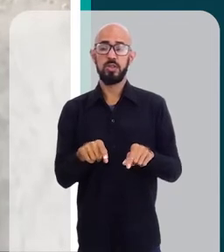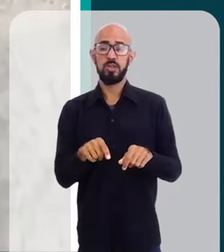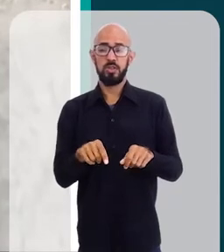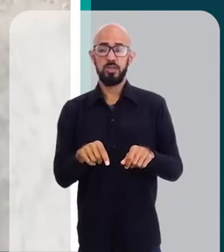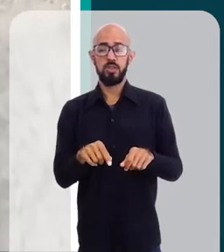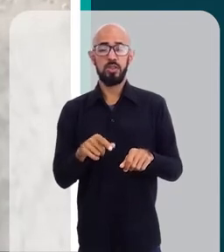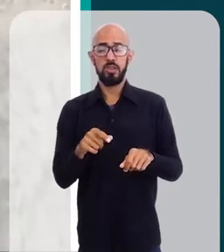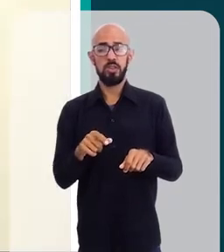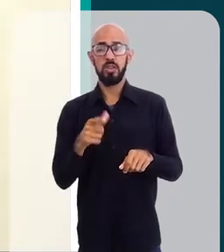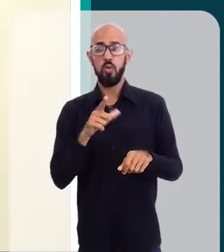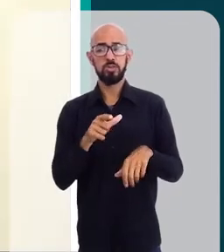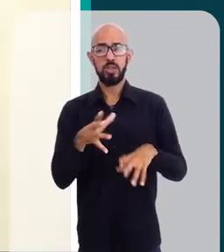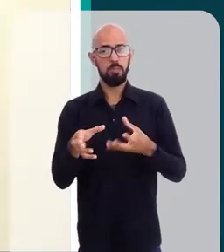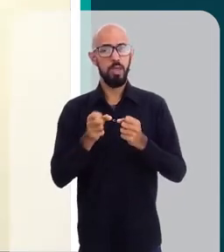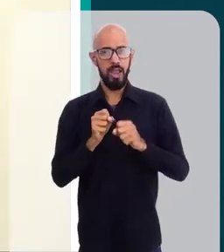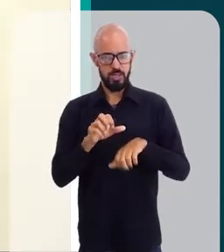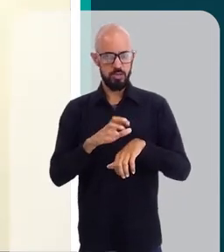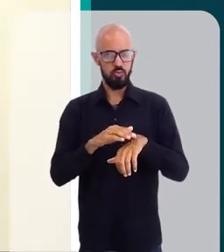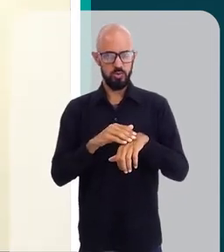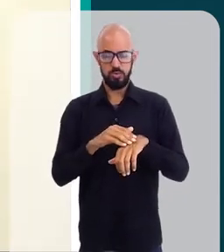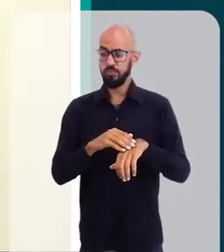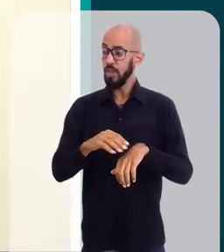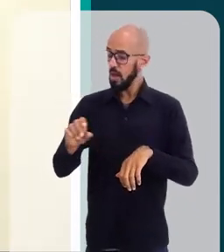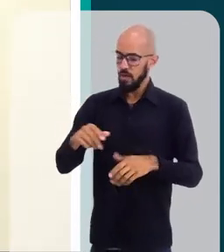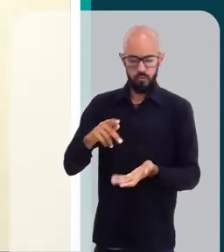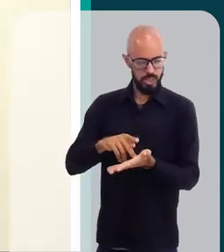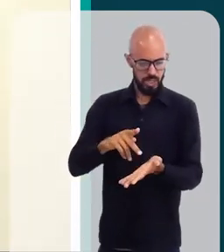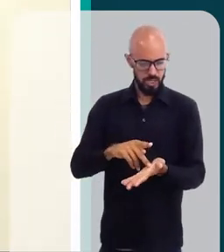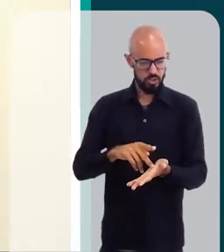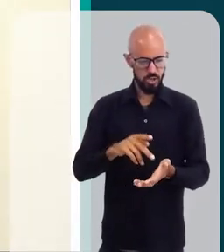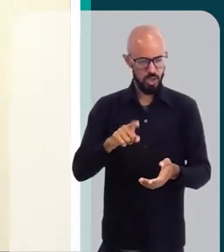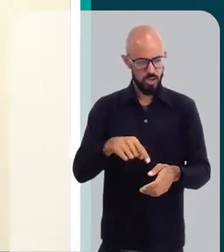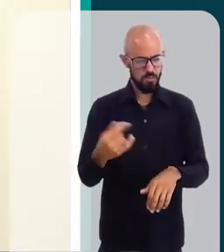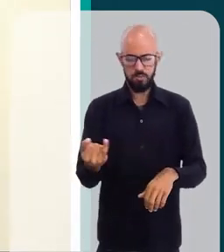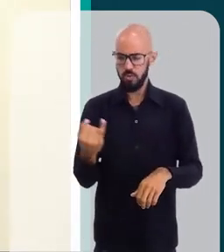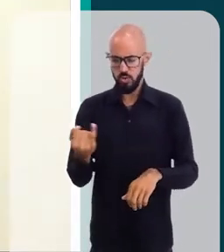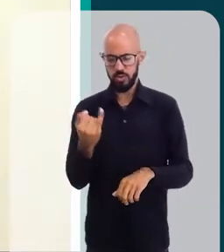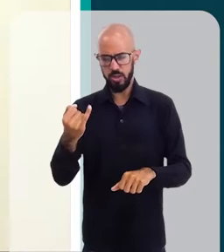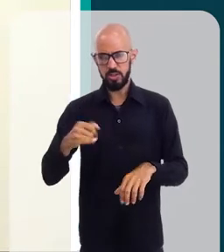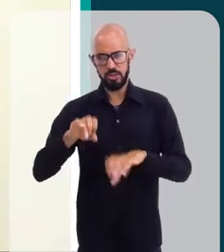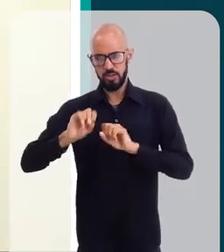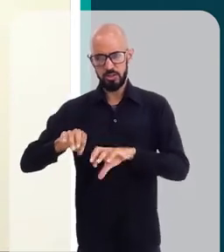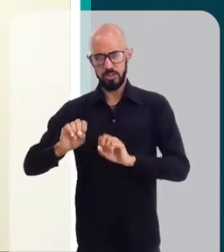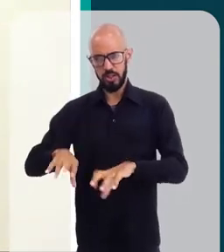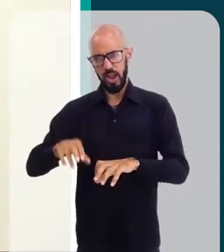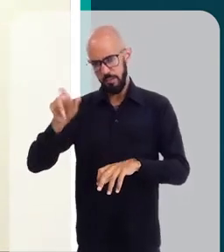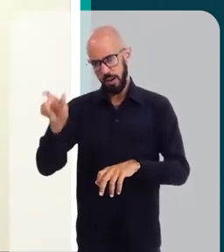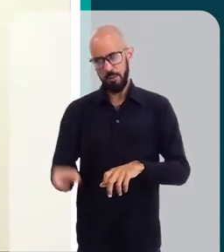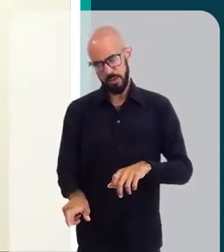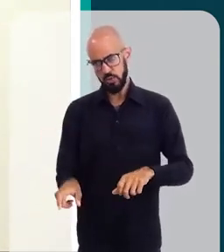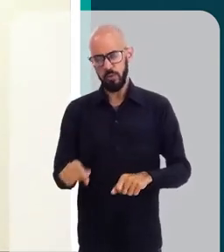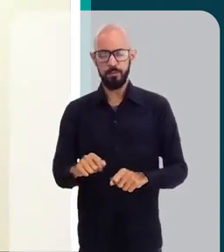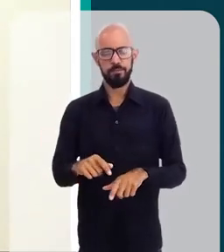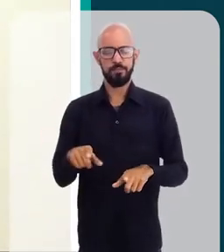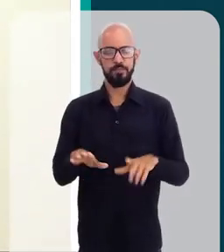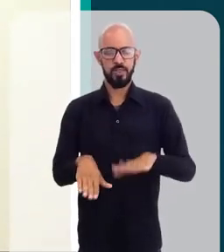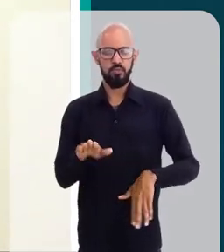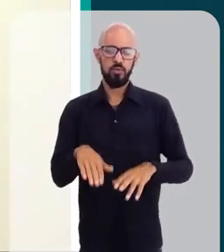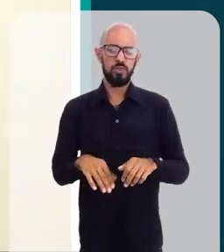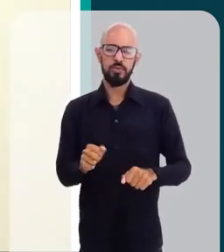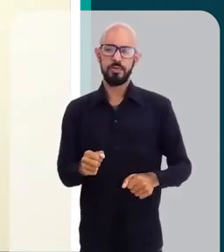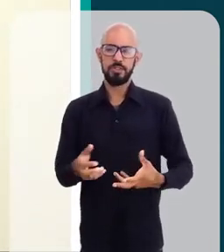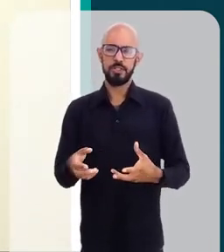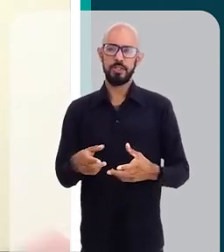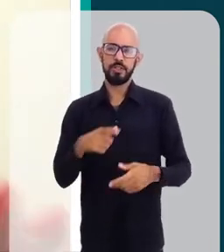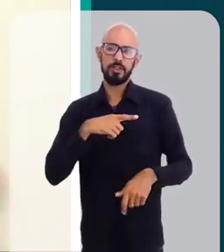Sim, é muito importante ensinar ao paciente, você já pega